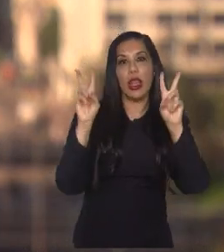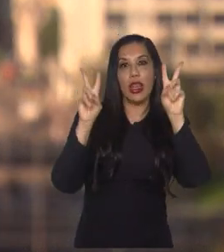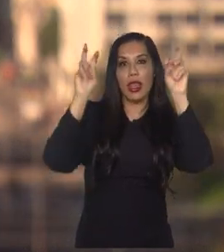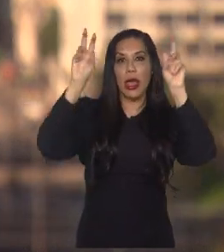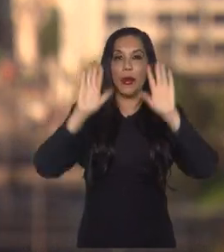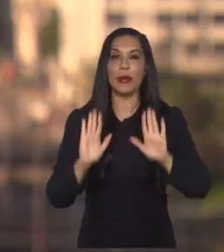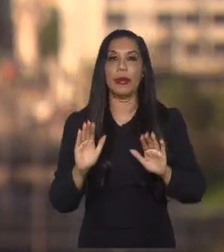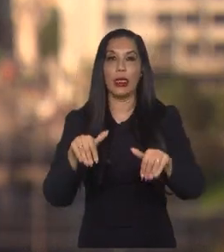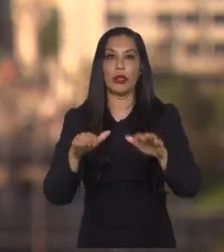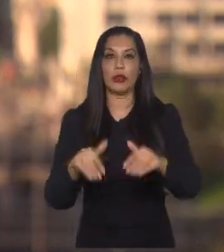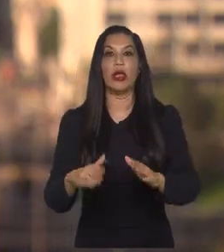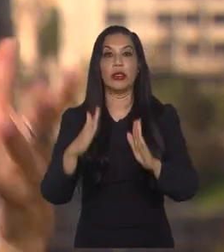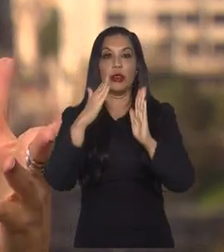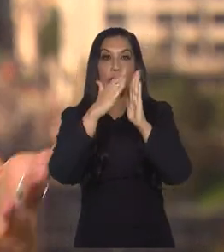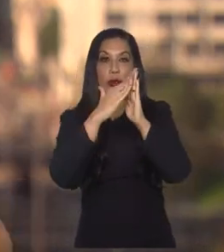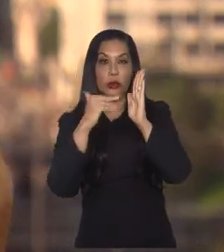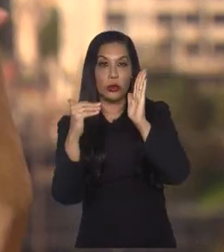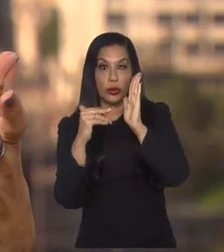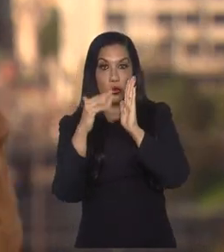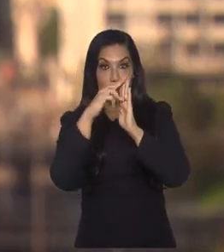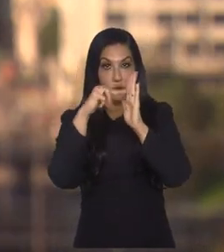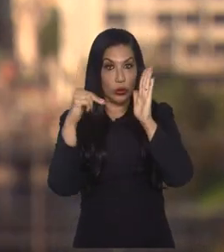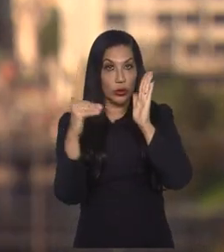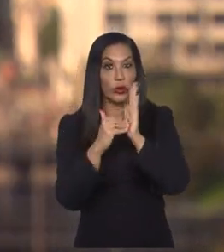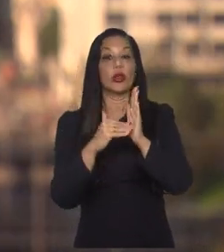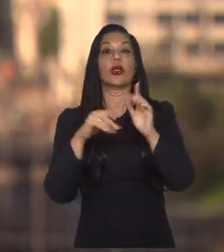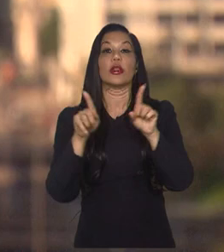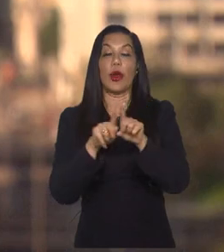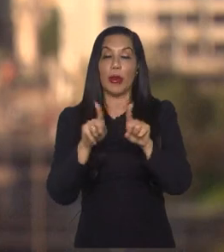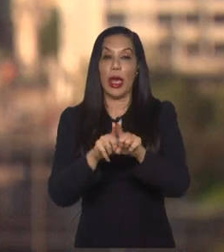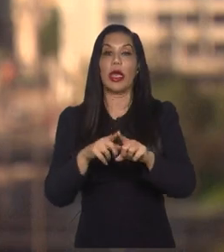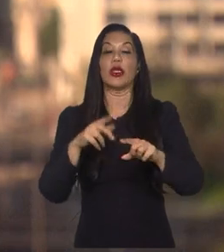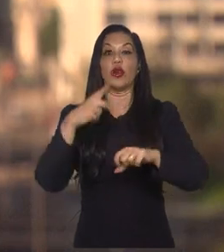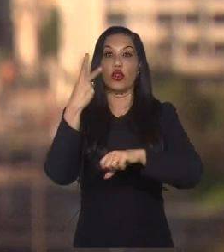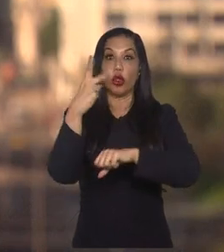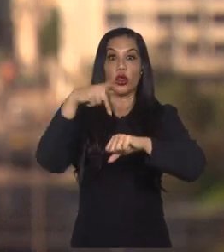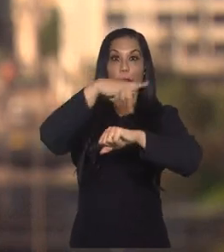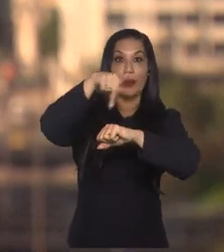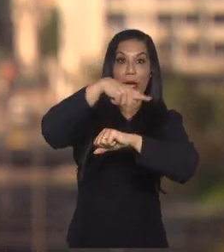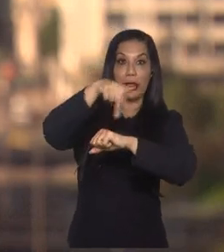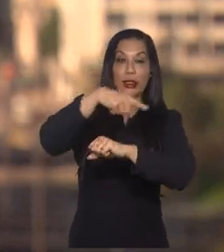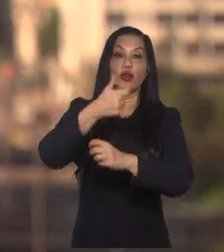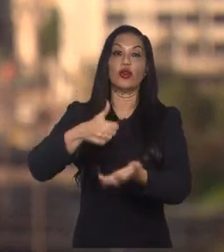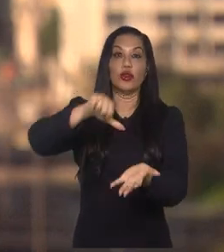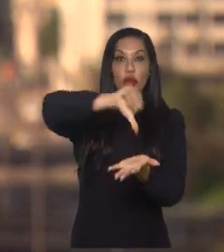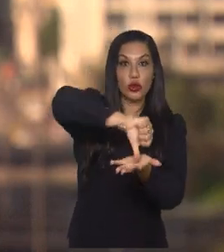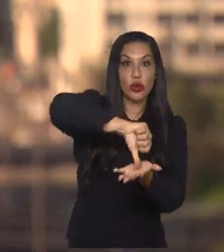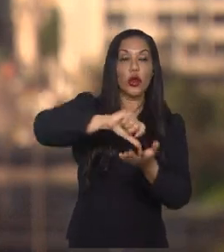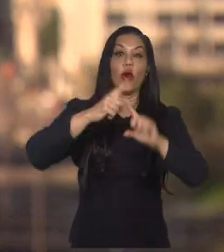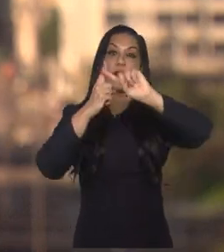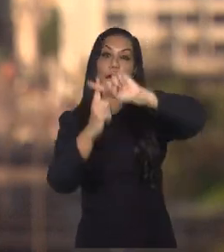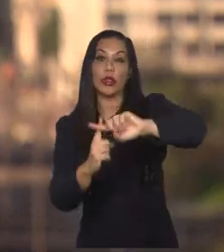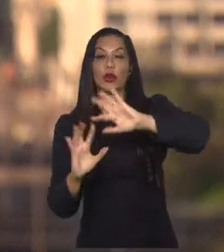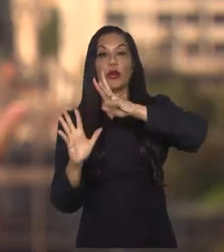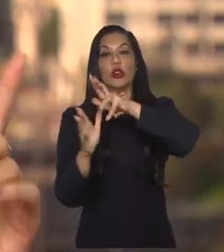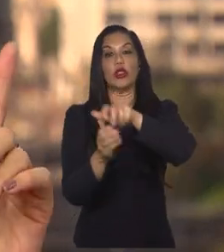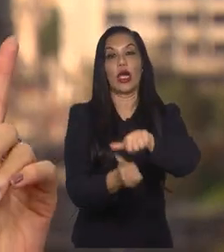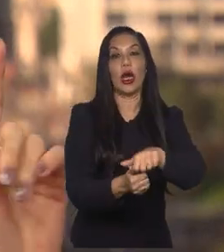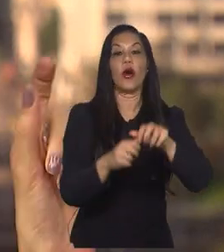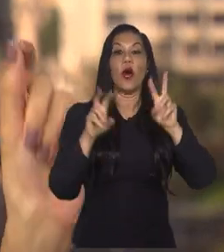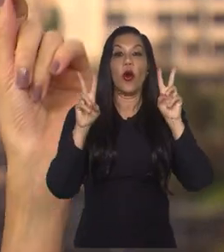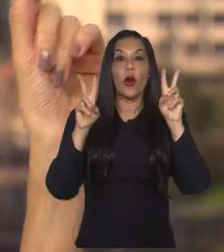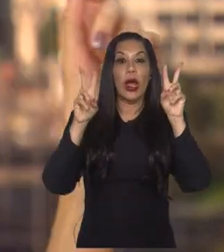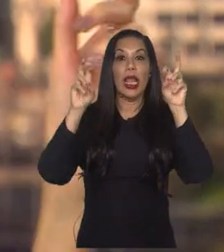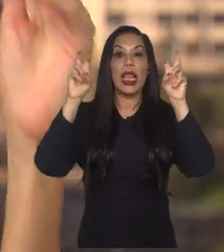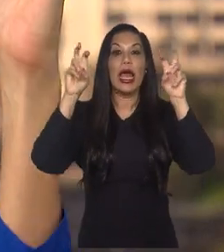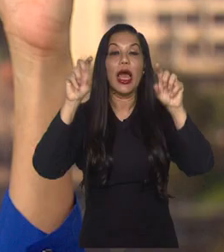é na Austrália e na Nova Zelândia, pela primeira vez, duas edições e dois países cediam o Mundial. O lema da